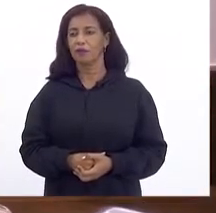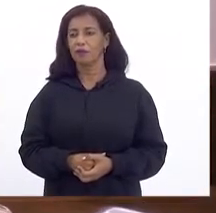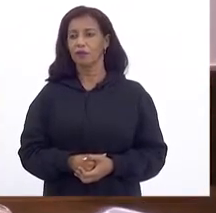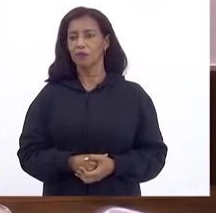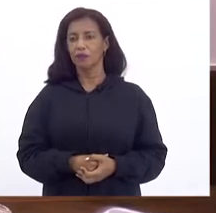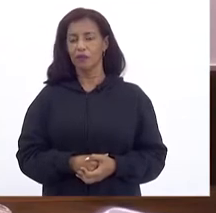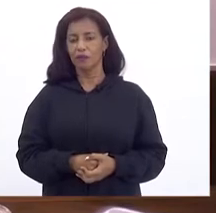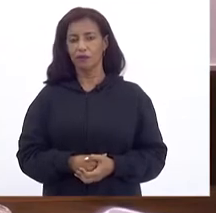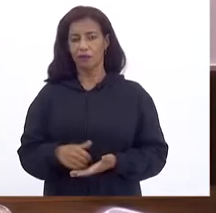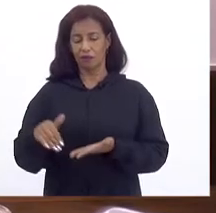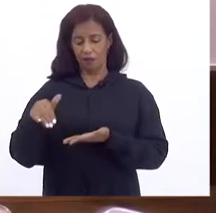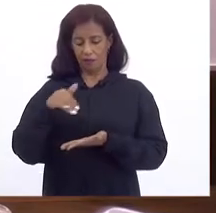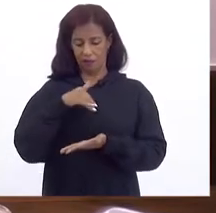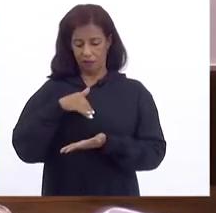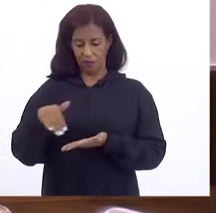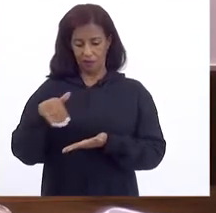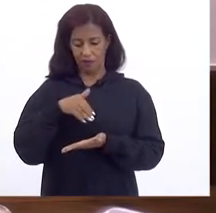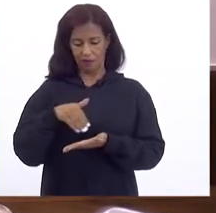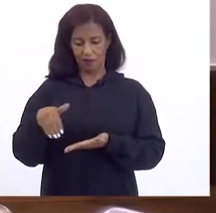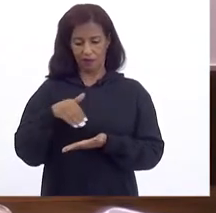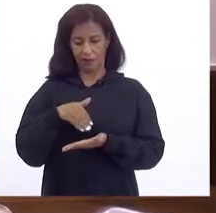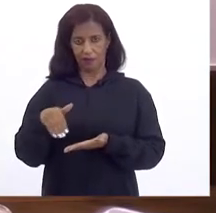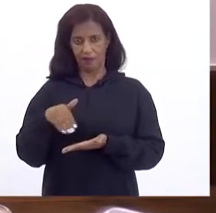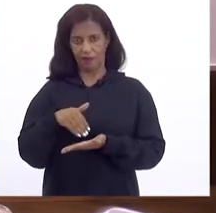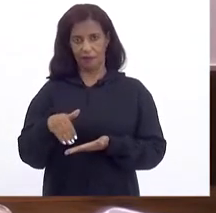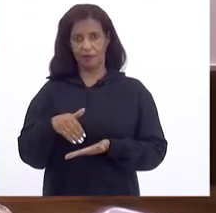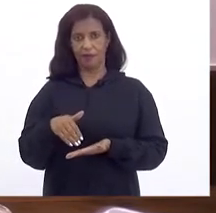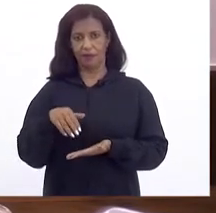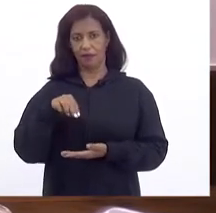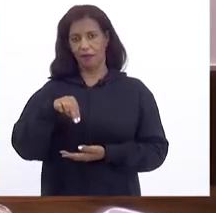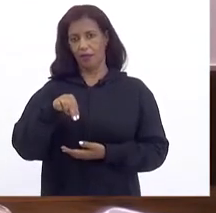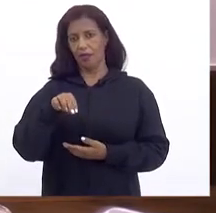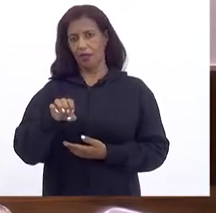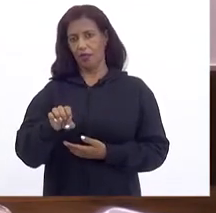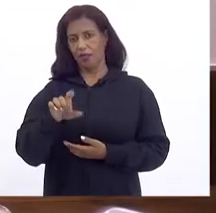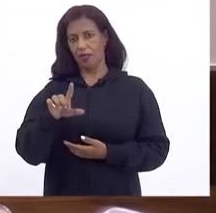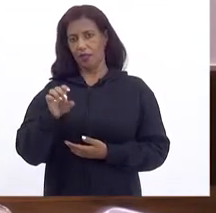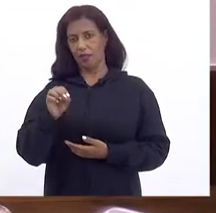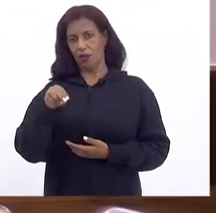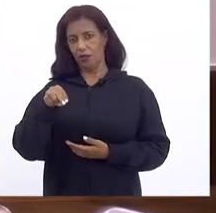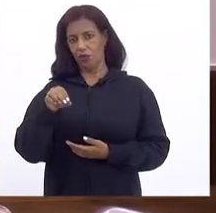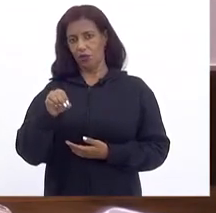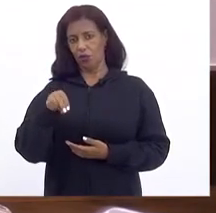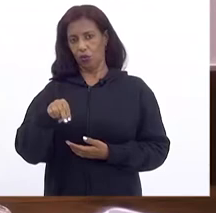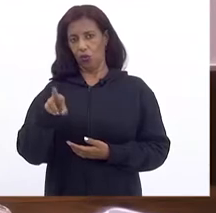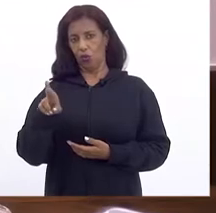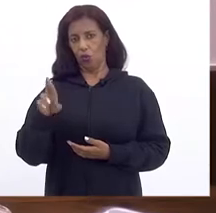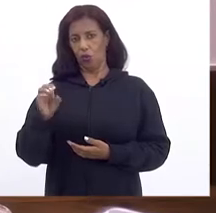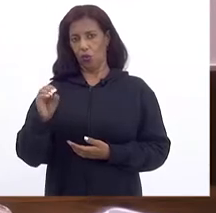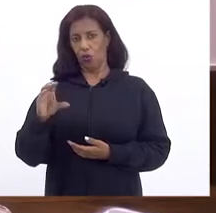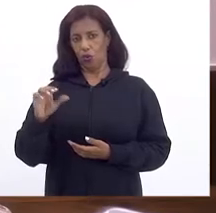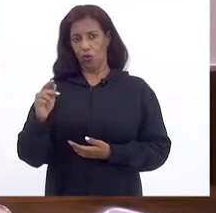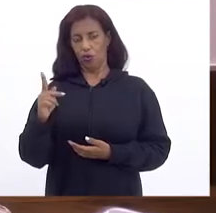Secretário Nelson Rocha Pode